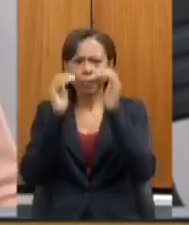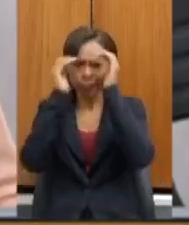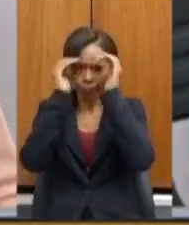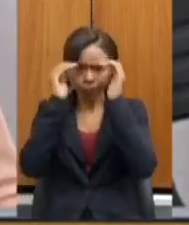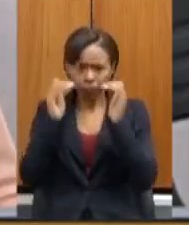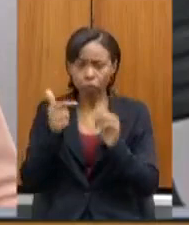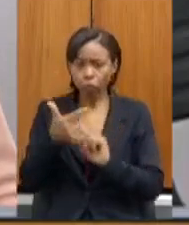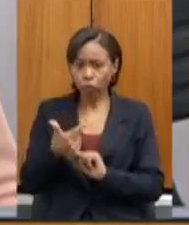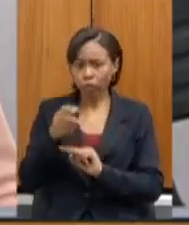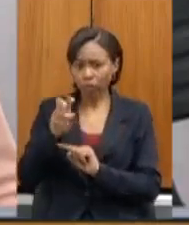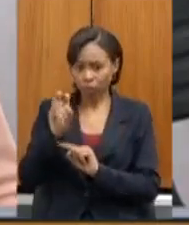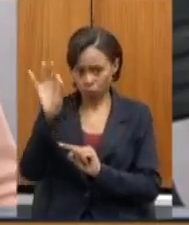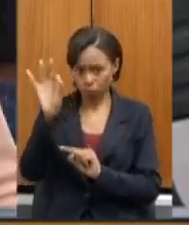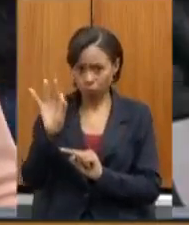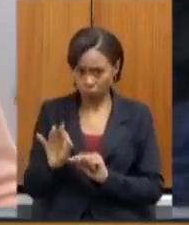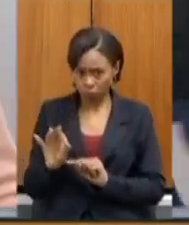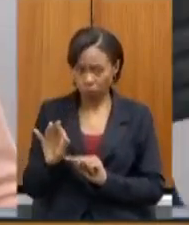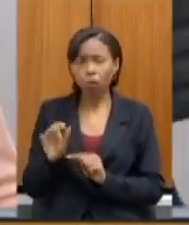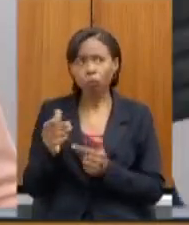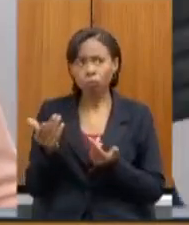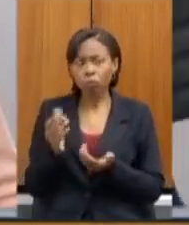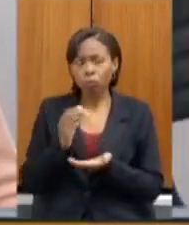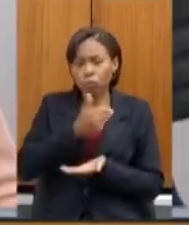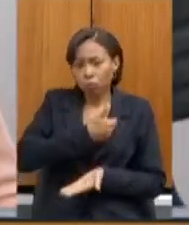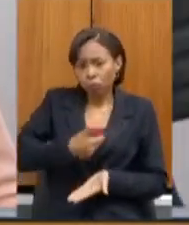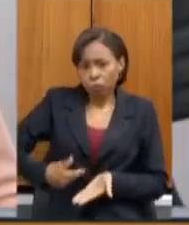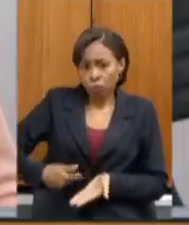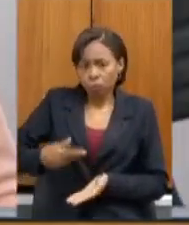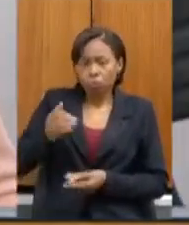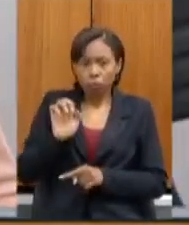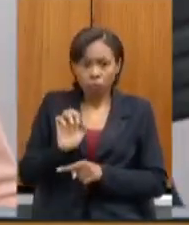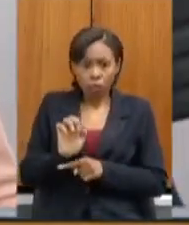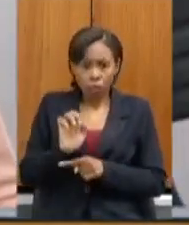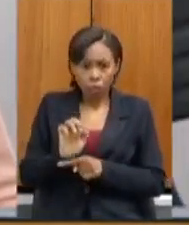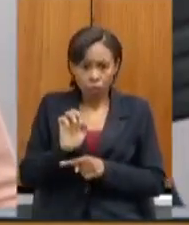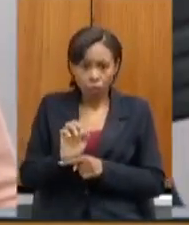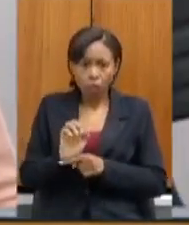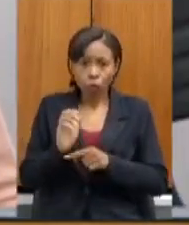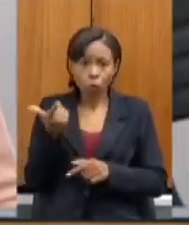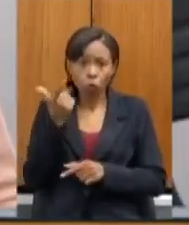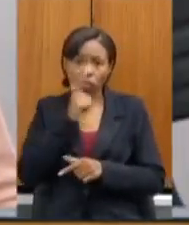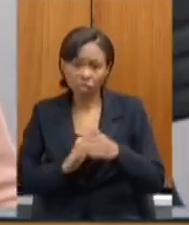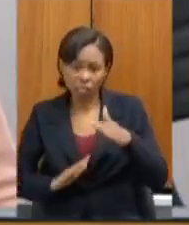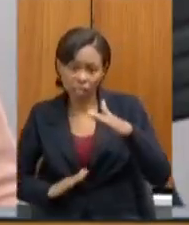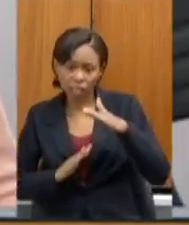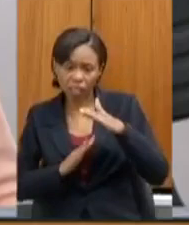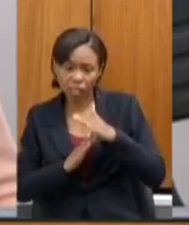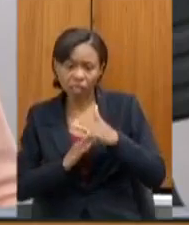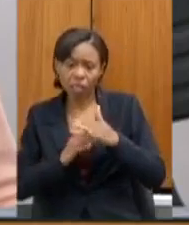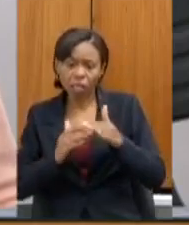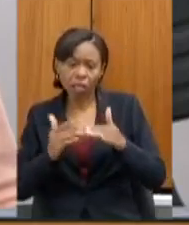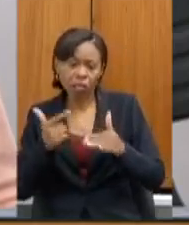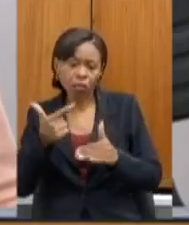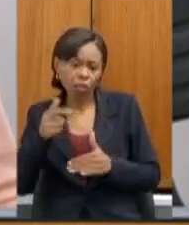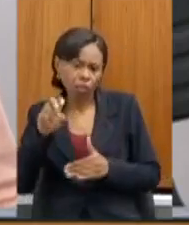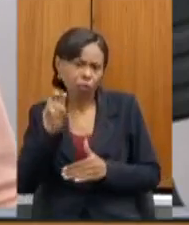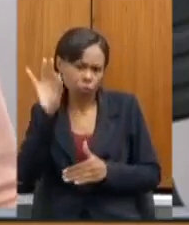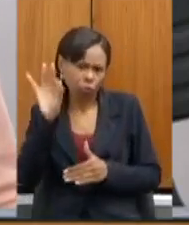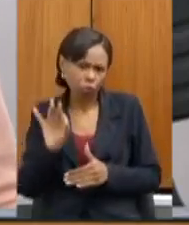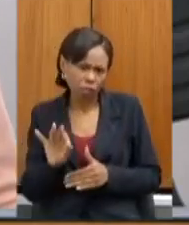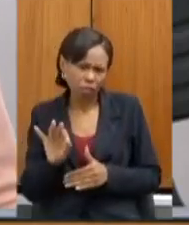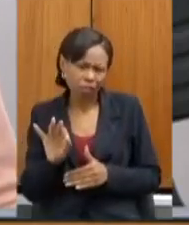% o governo do estado só chega aos 25% promovendo uma